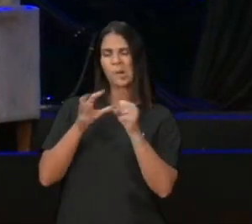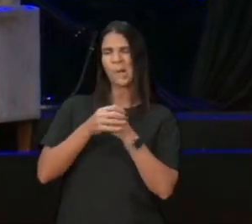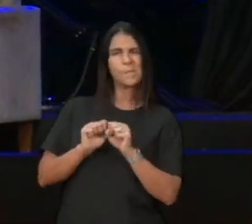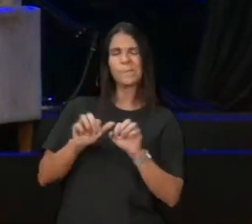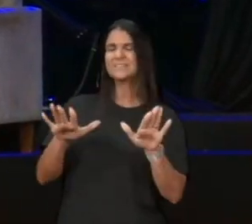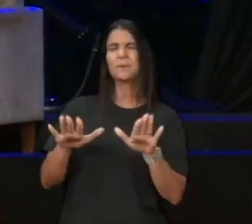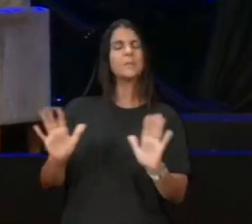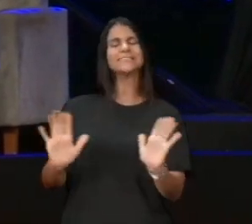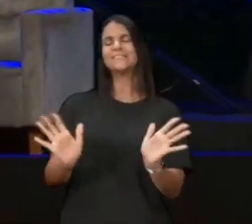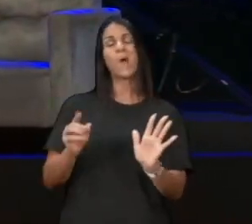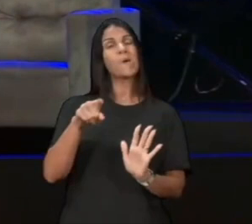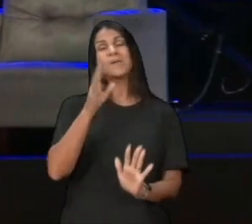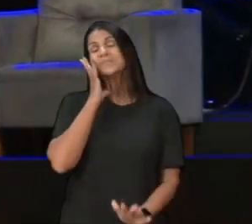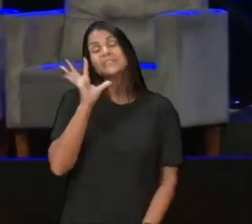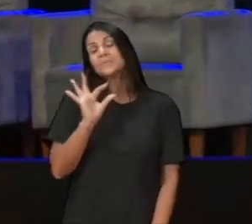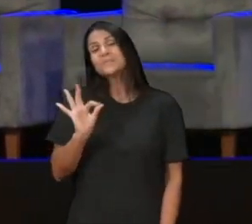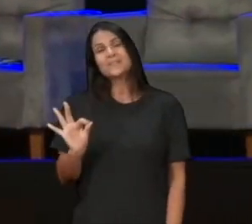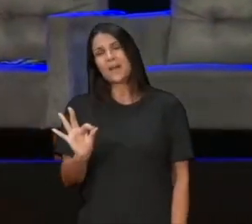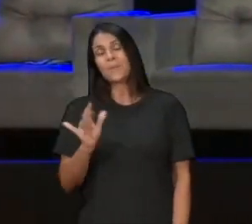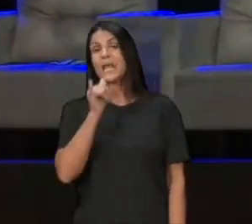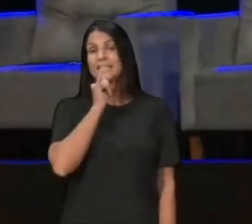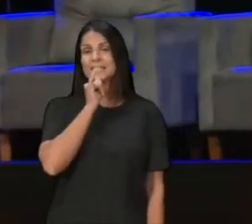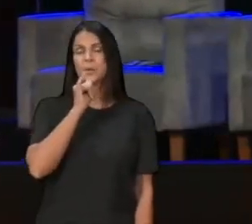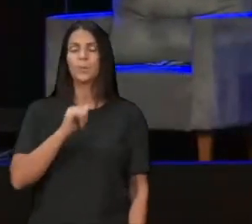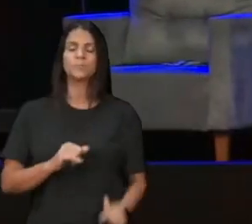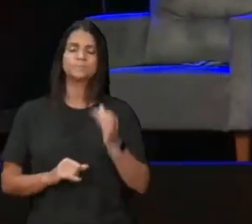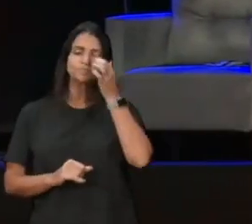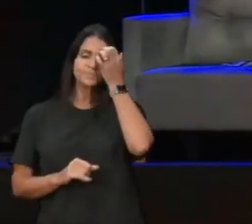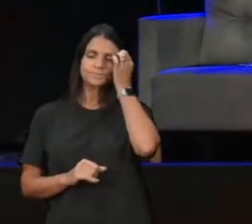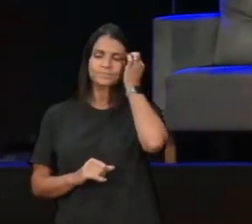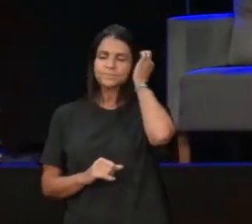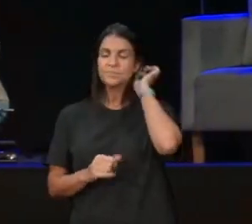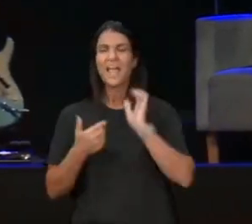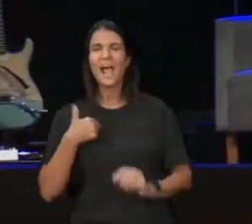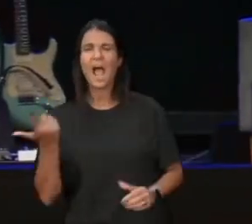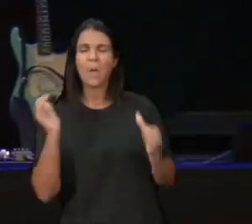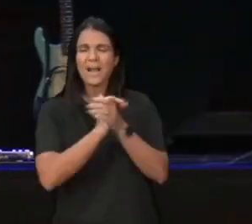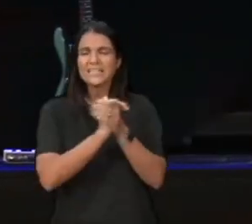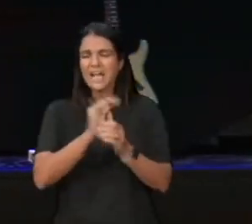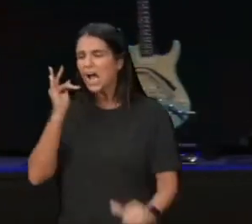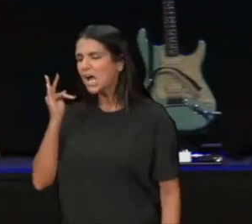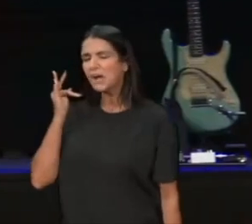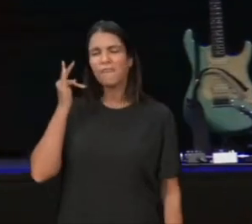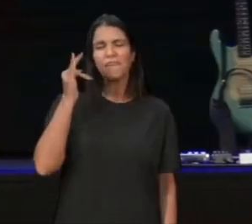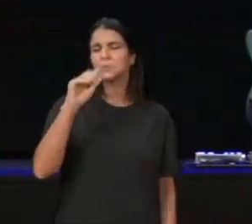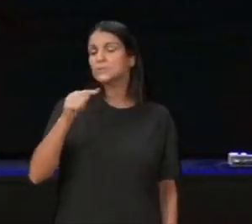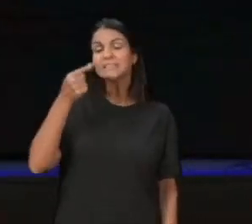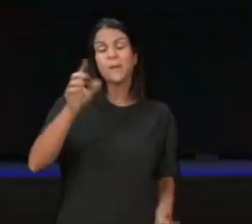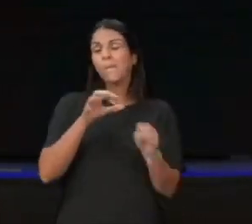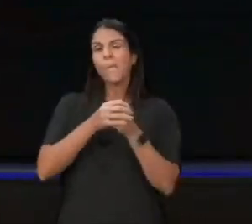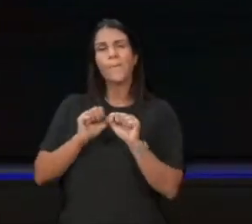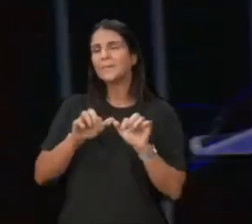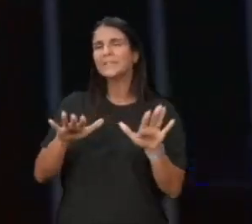você está esperando acabar a pandemia para casar, para ser feliz, para amar mais sua mulher, para ganhar dinheiro, para mudar de rumo, para mudar de